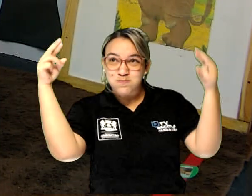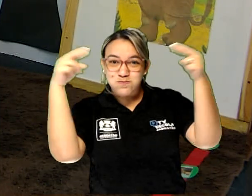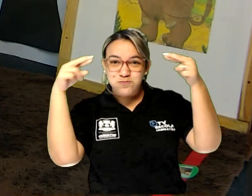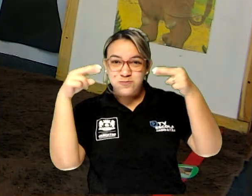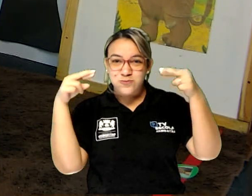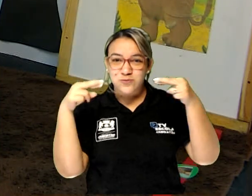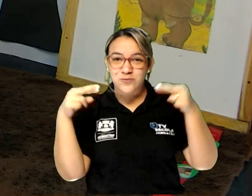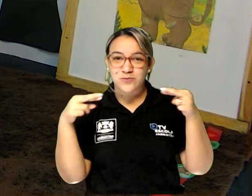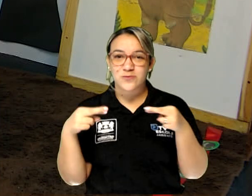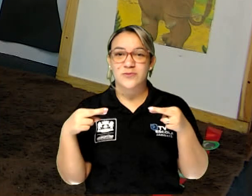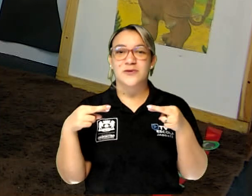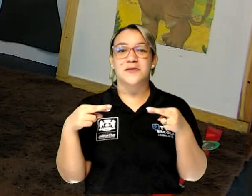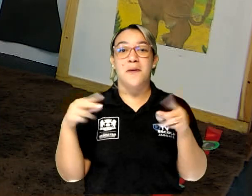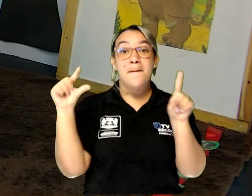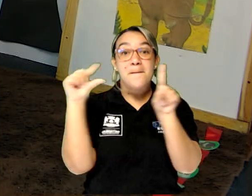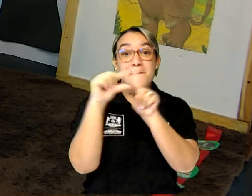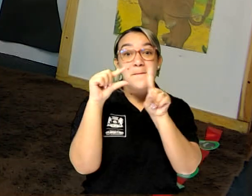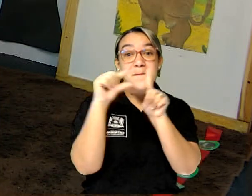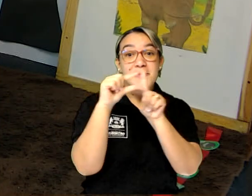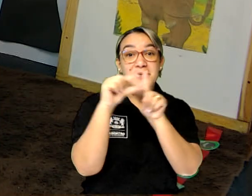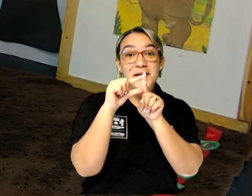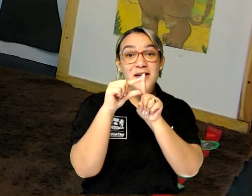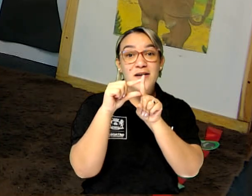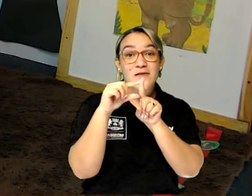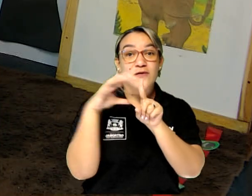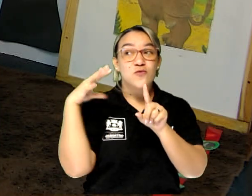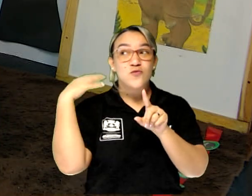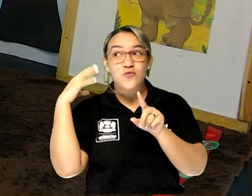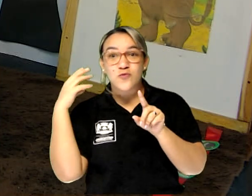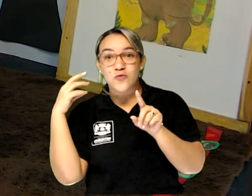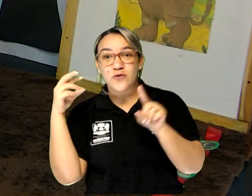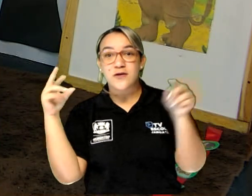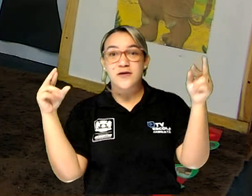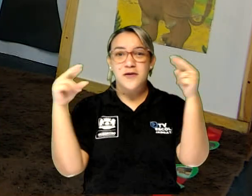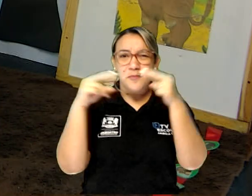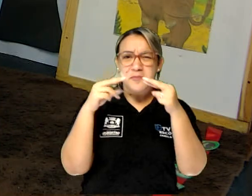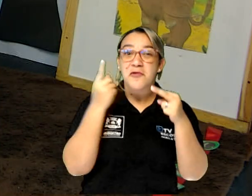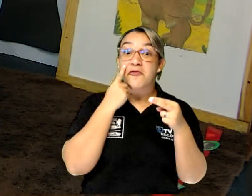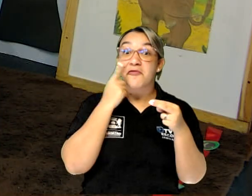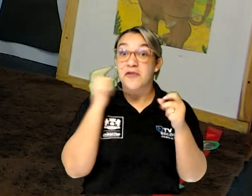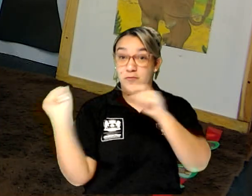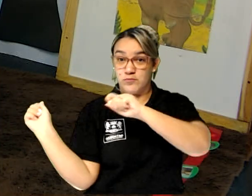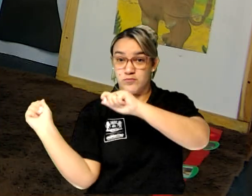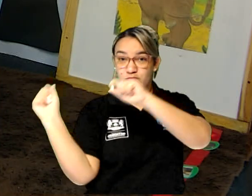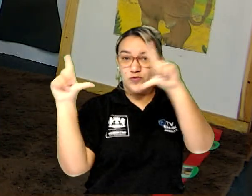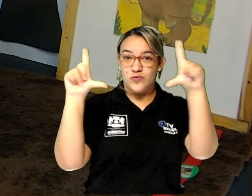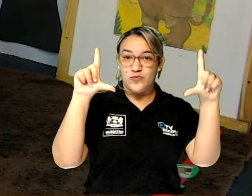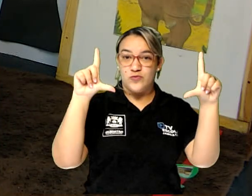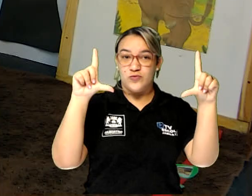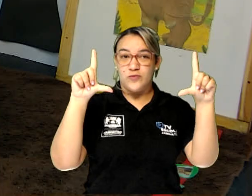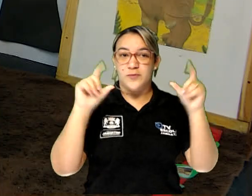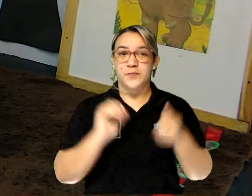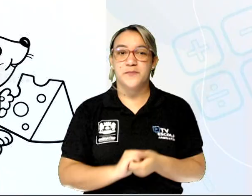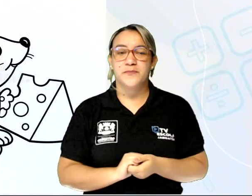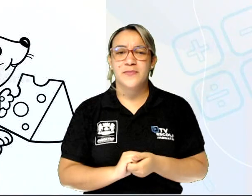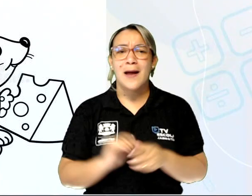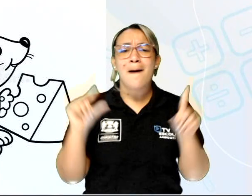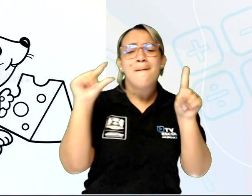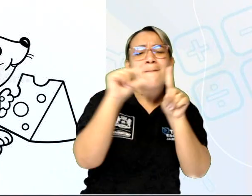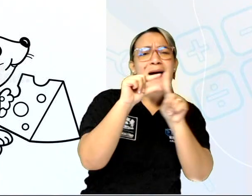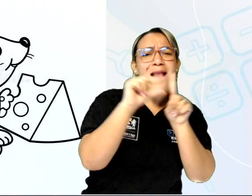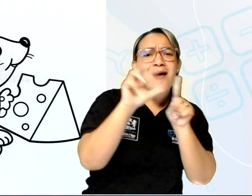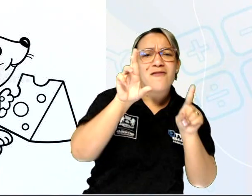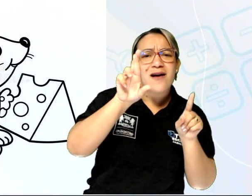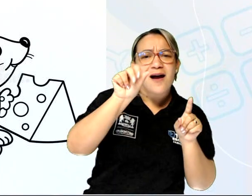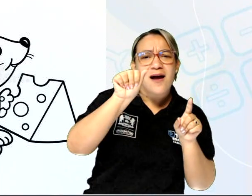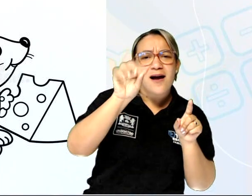são palavras que têm o mesmo som no final. Vamos lá ver aqui agora no slide. Qual a palavra que rima